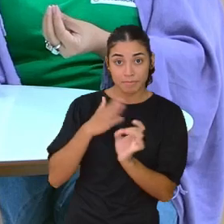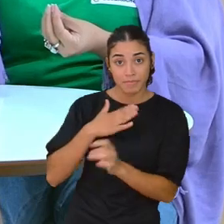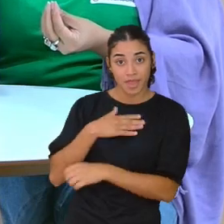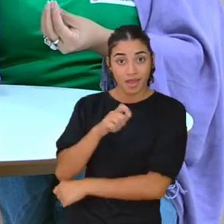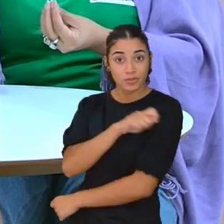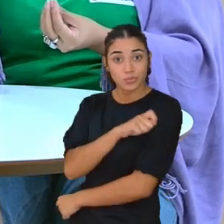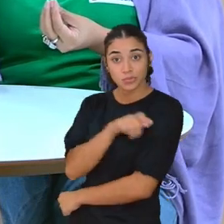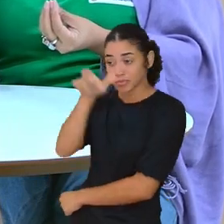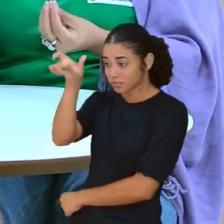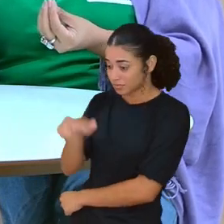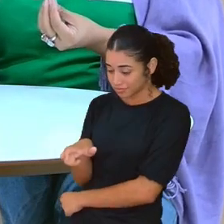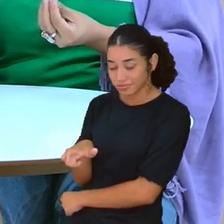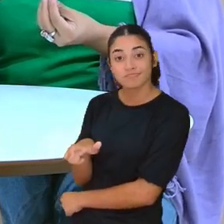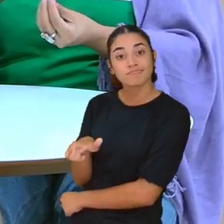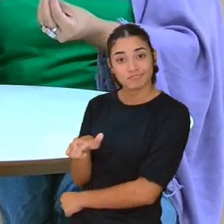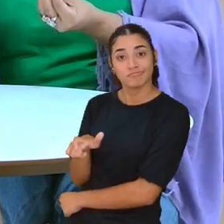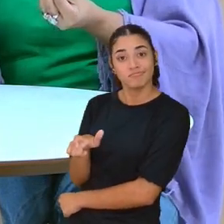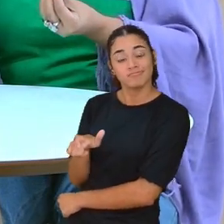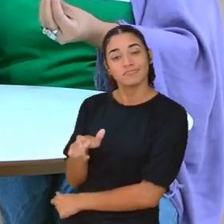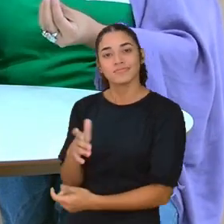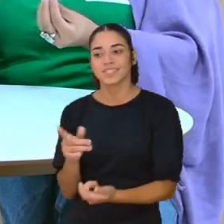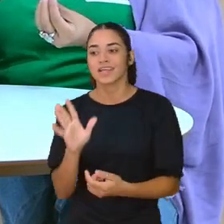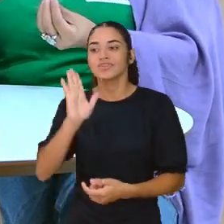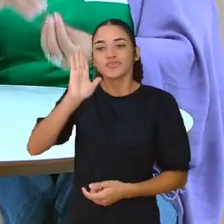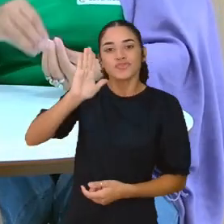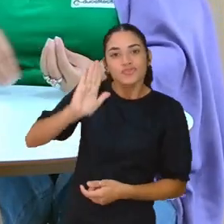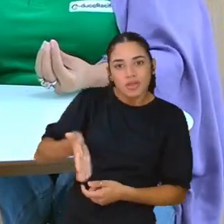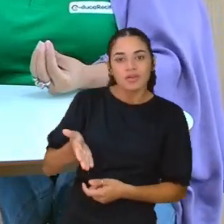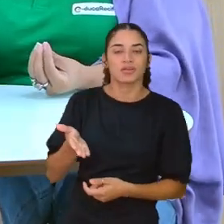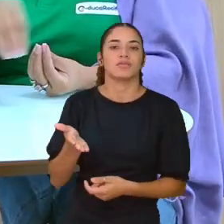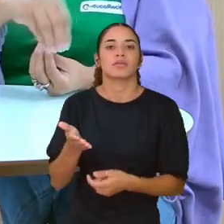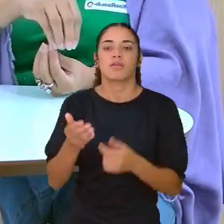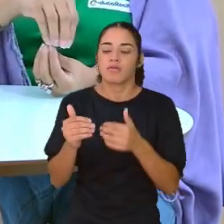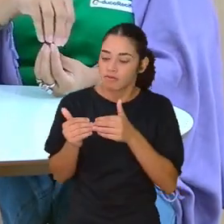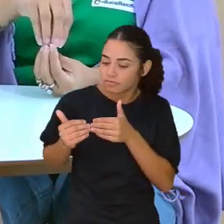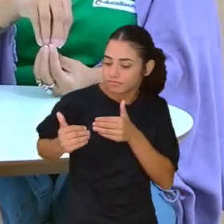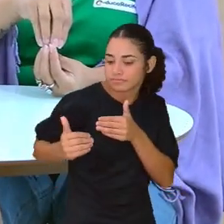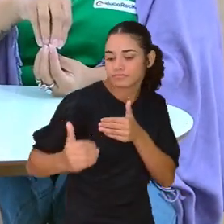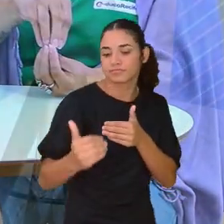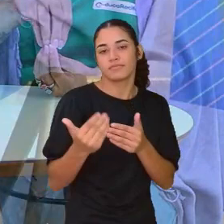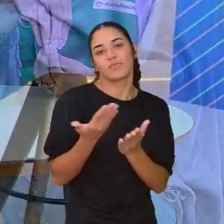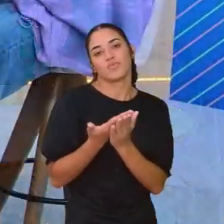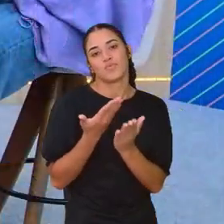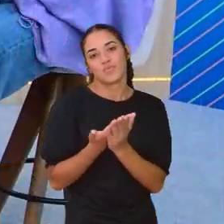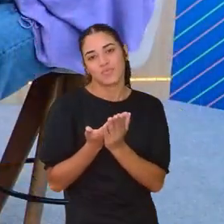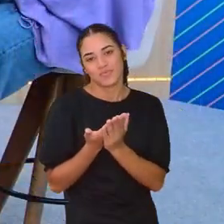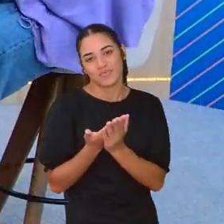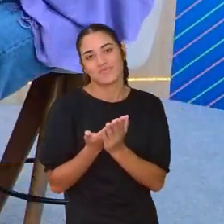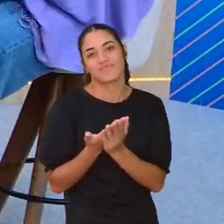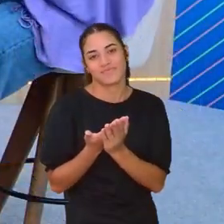estudante, né? Que já está recomeçando os estudos,